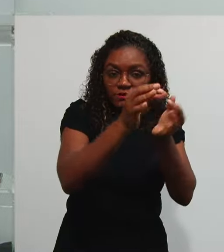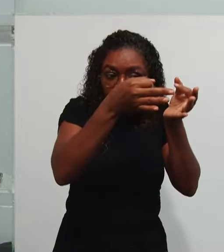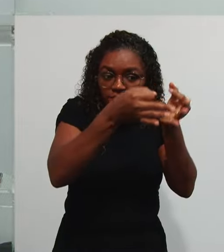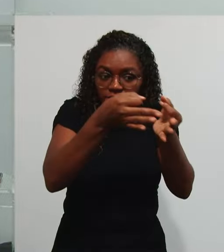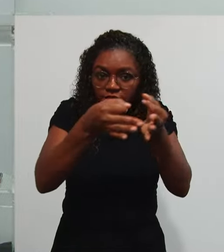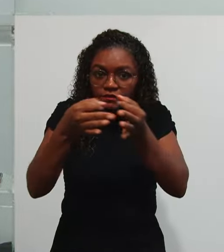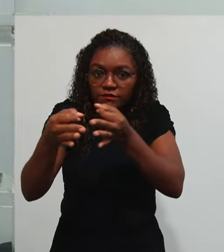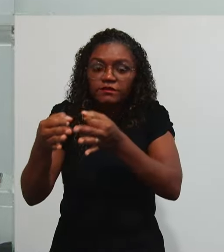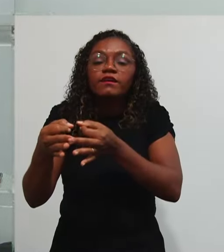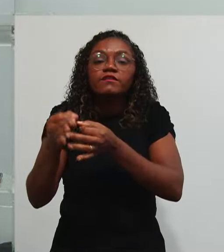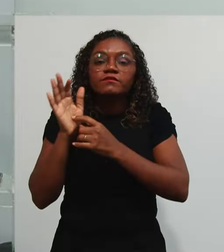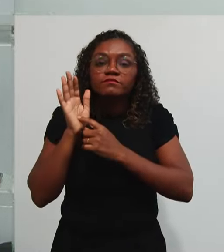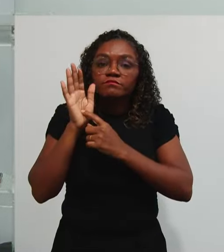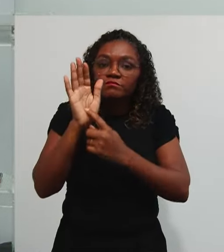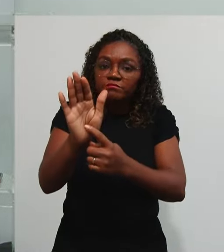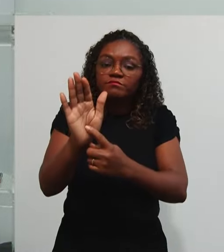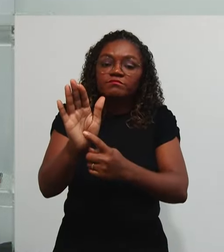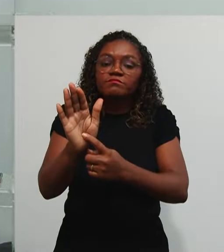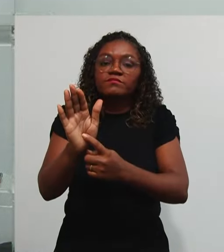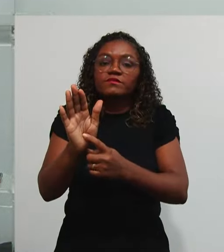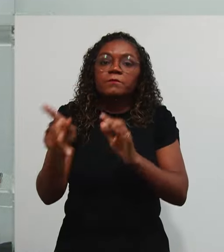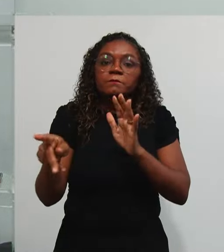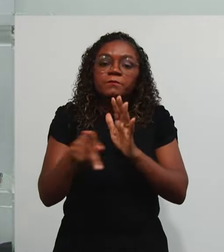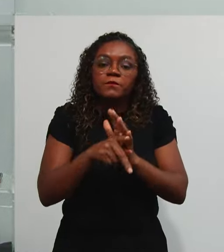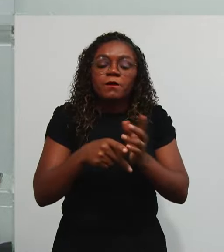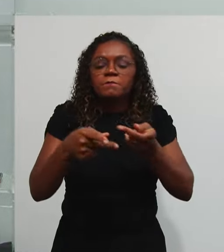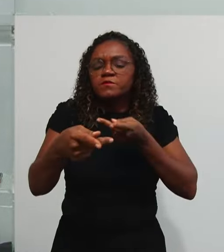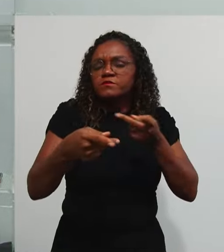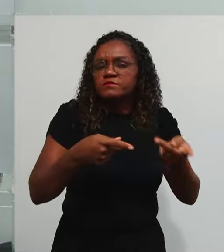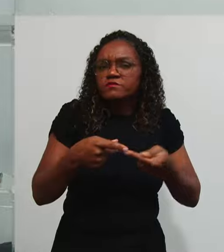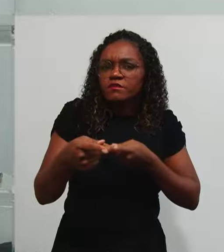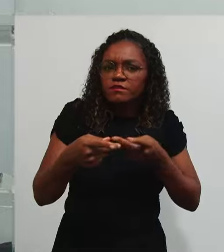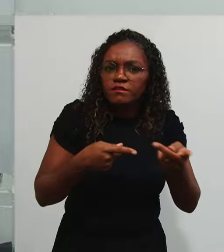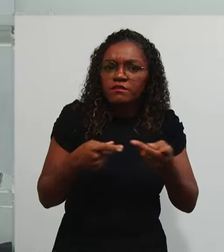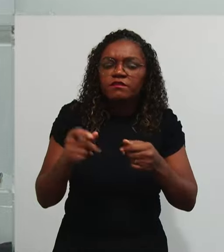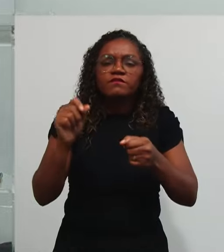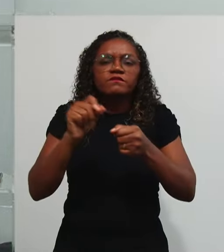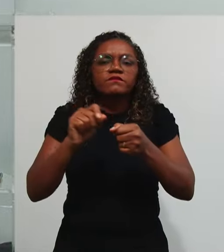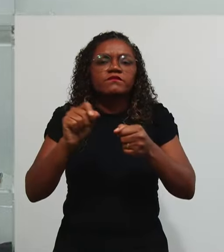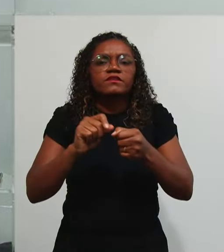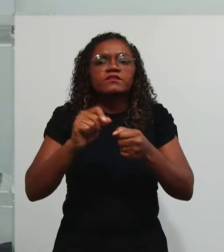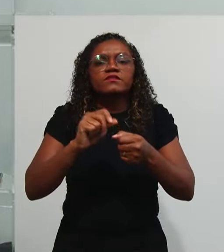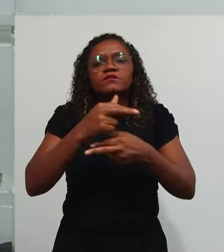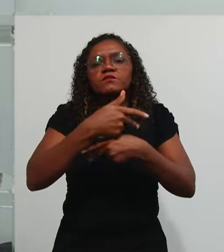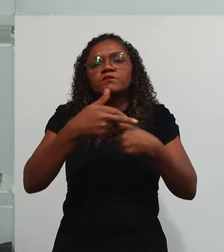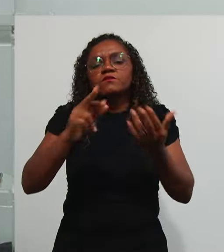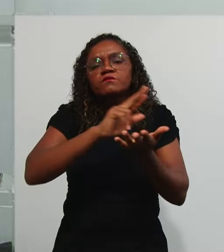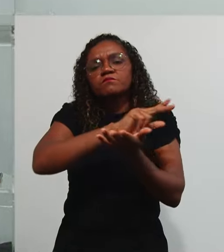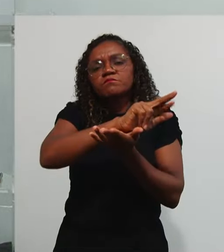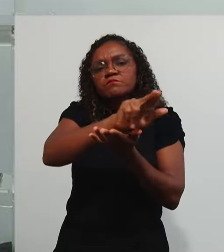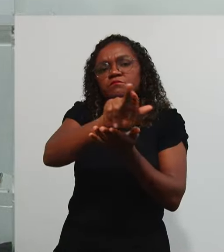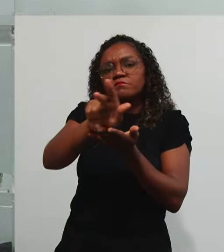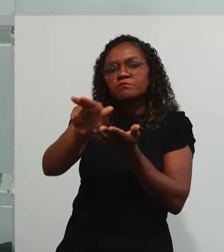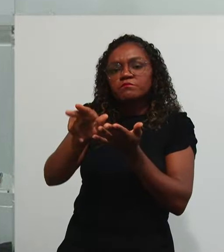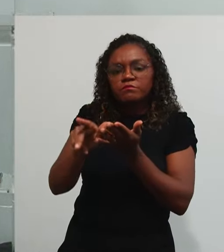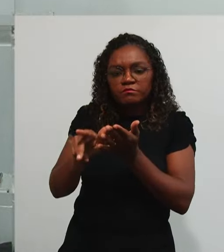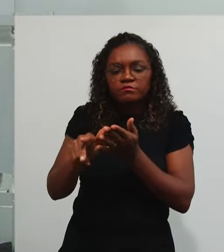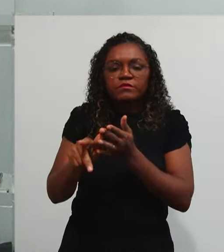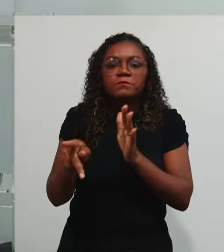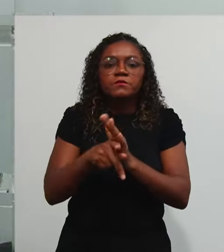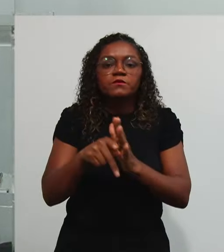Ali Empregados Para projetos Para execução De serviços No cunho